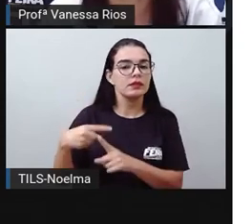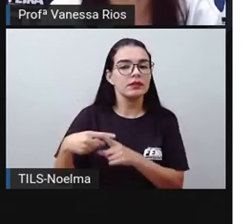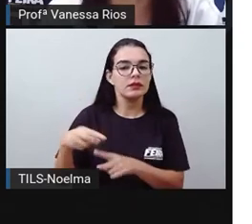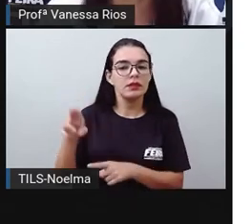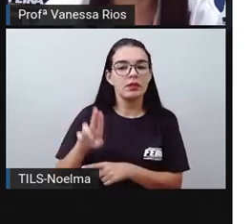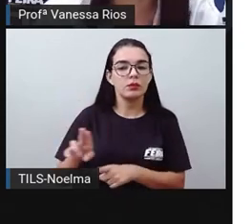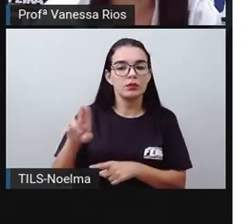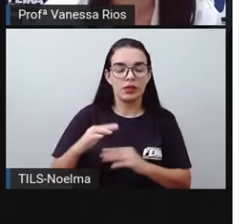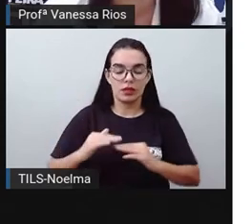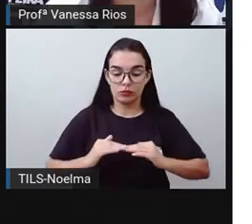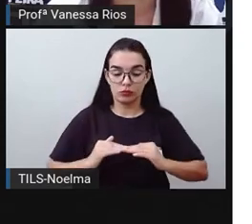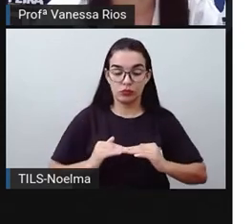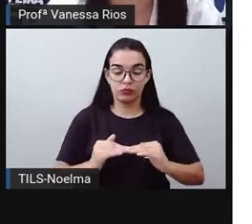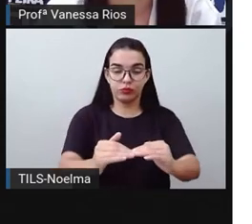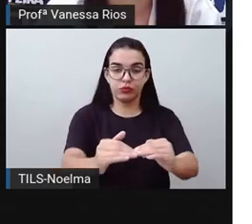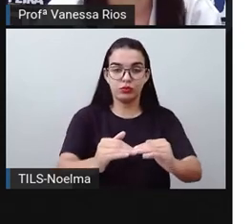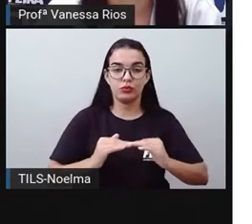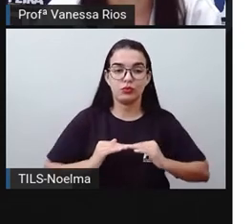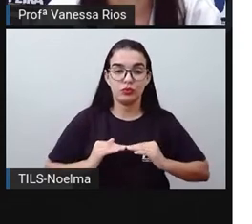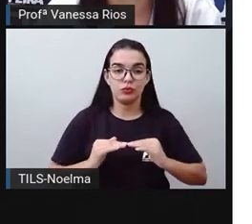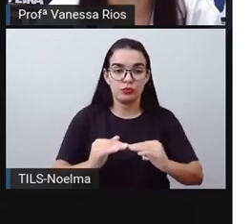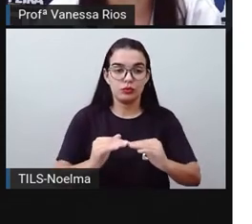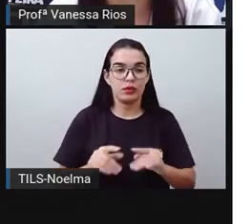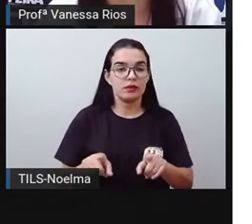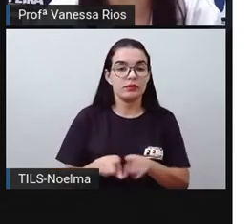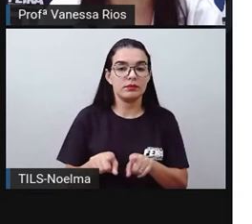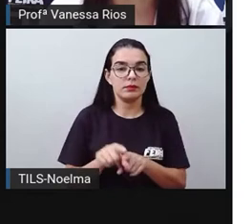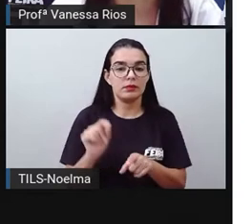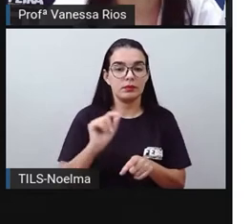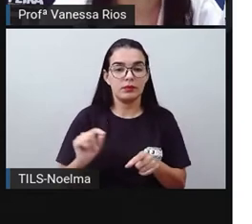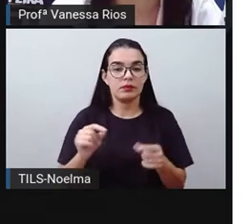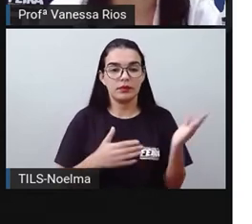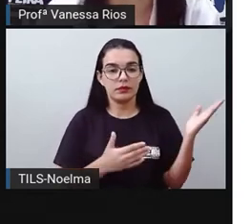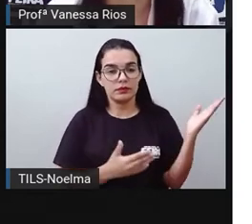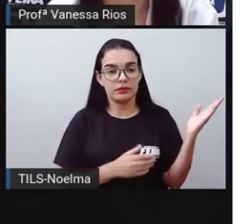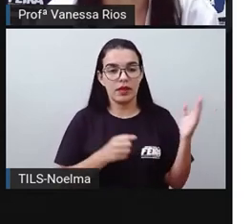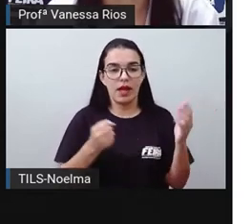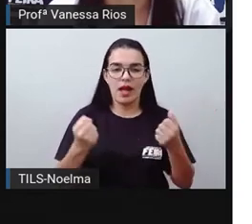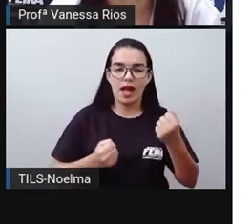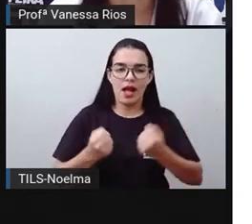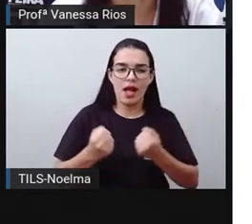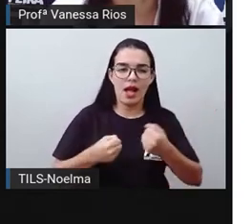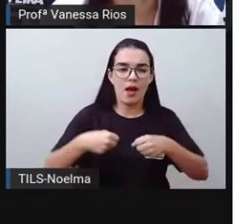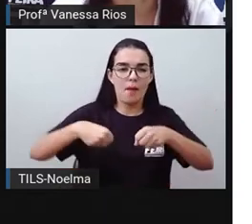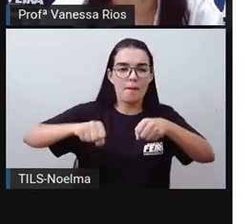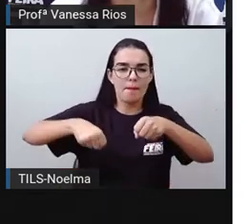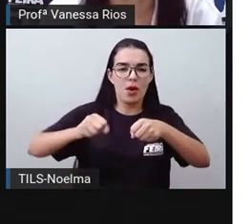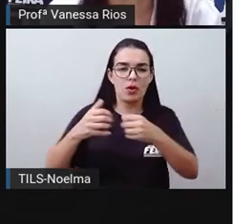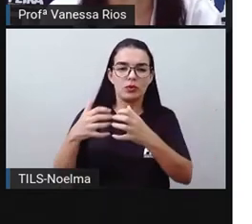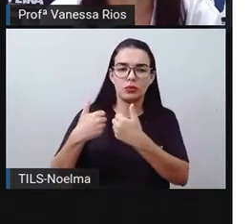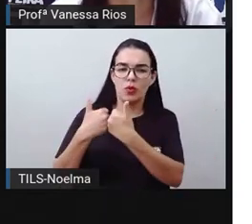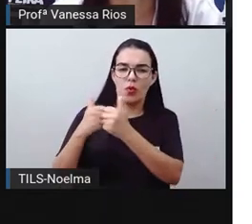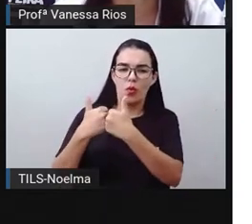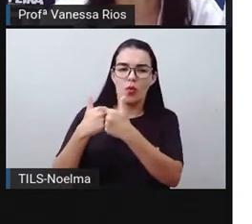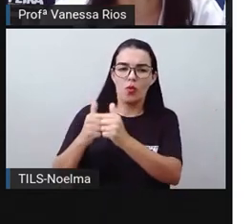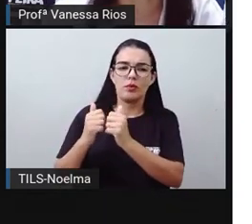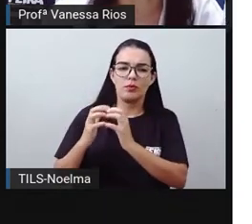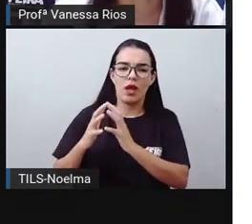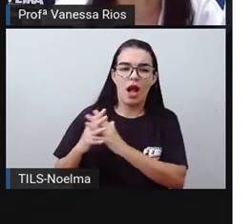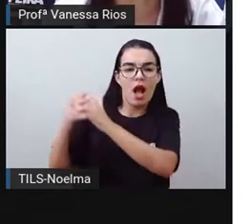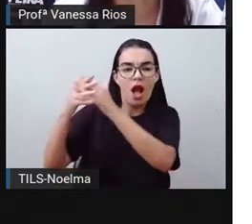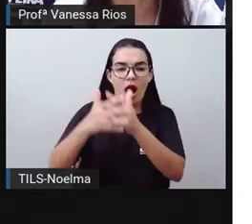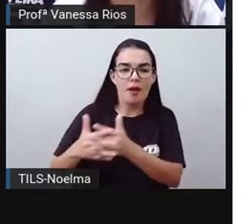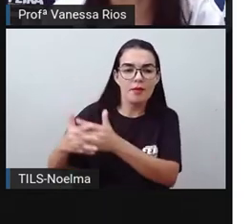centros urbanos. E a gente pode observar a existência aí de carro, moto, ônibus, carreta,